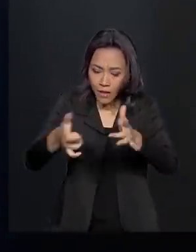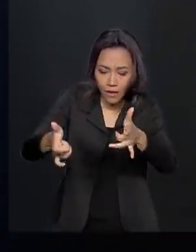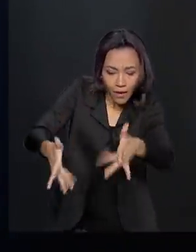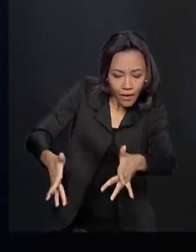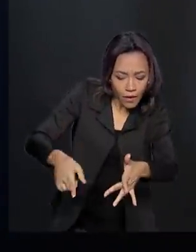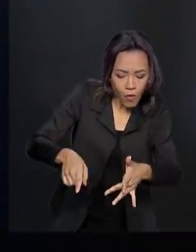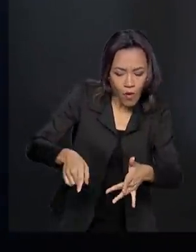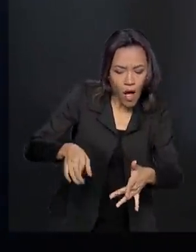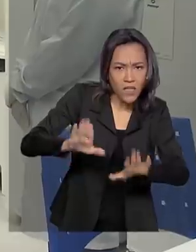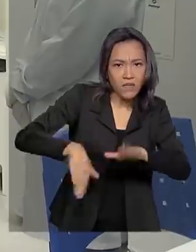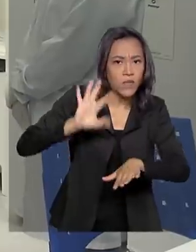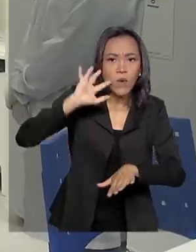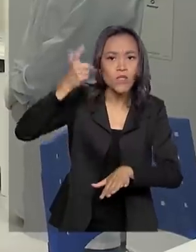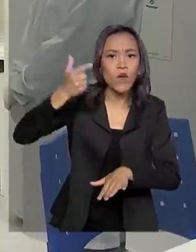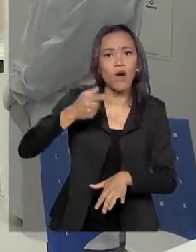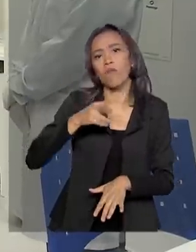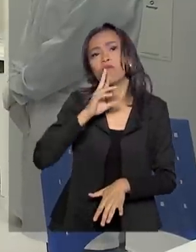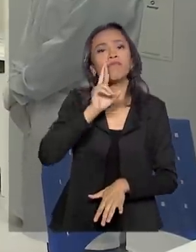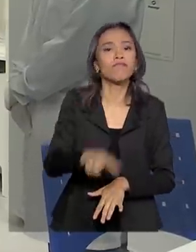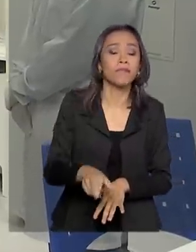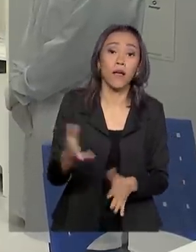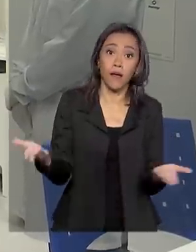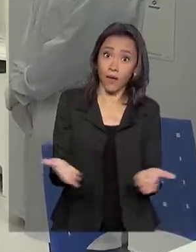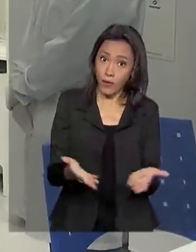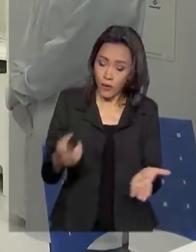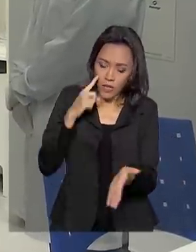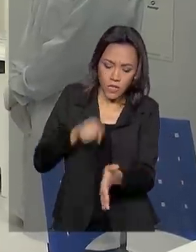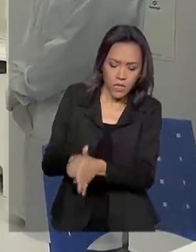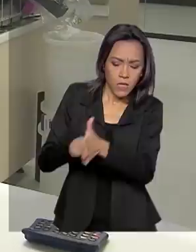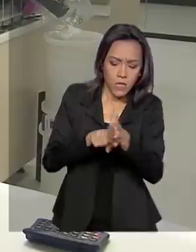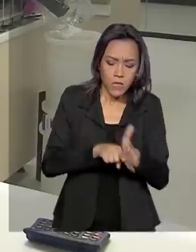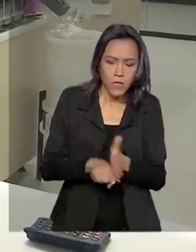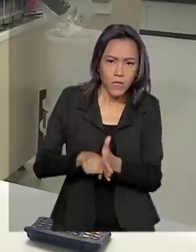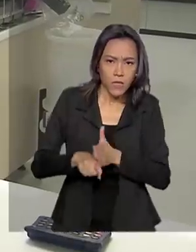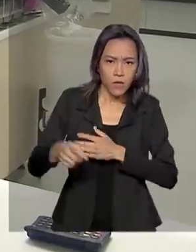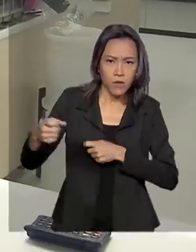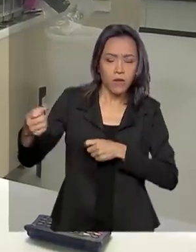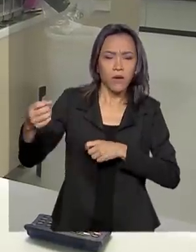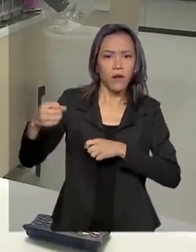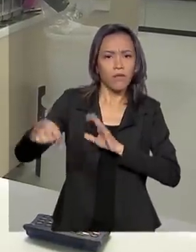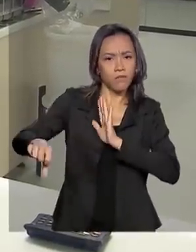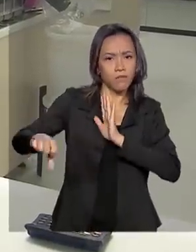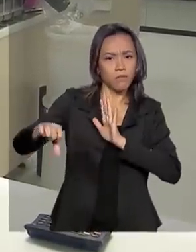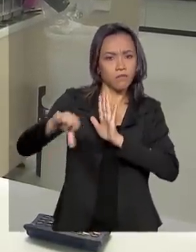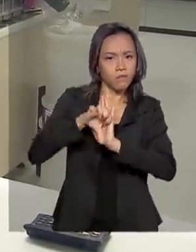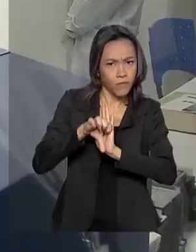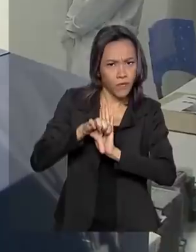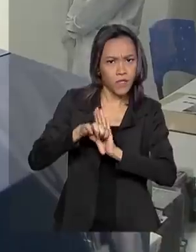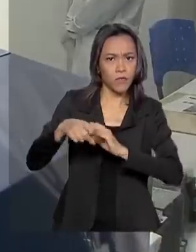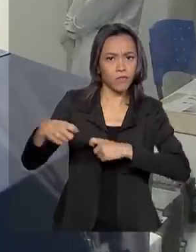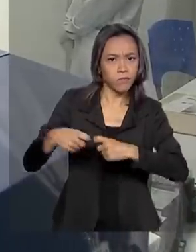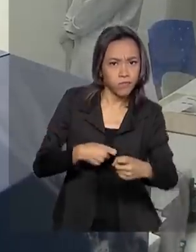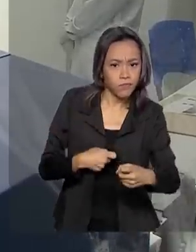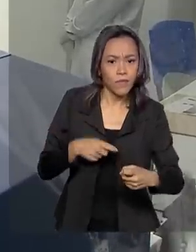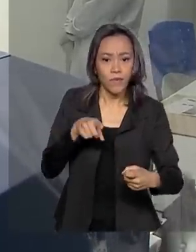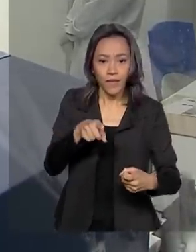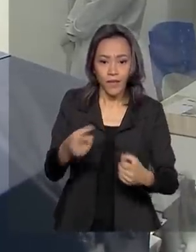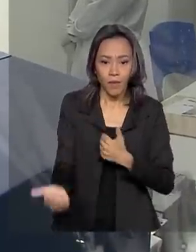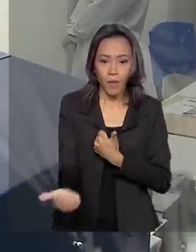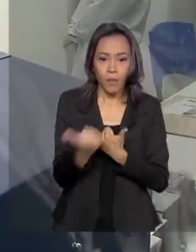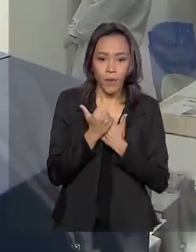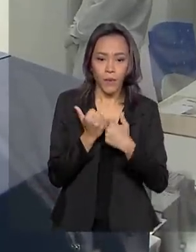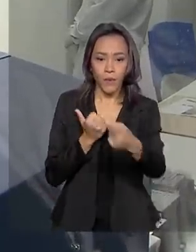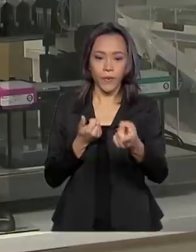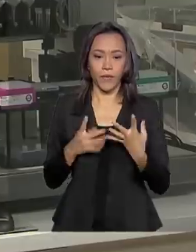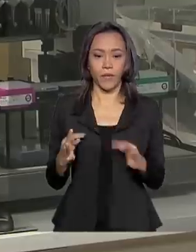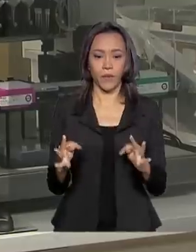é solucionado. Agora, as investigações de casos de violência sexual ganharam um aliado, o Centro Multiusuário